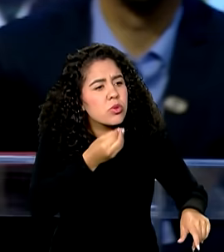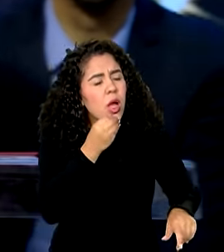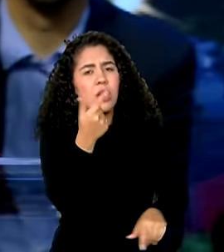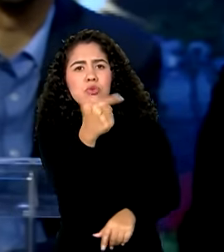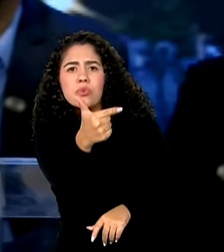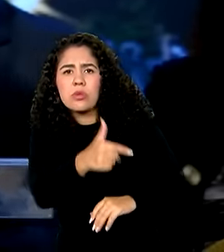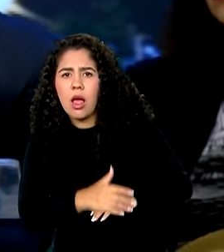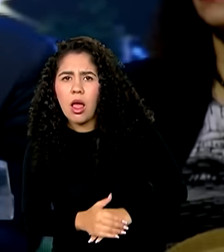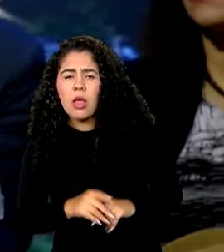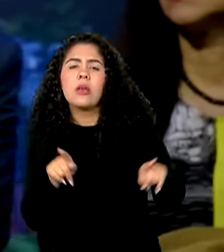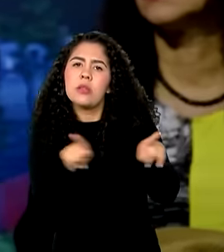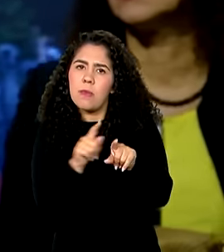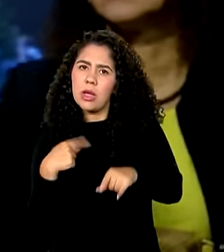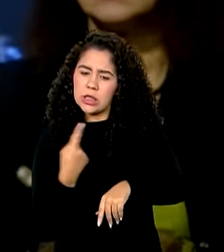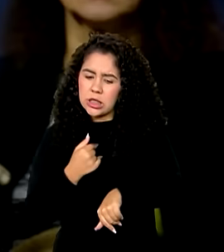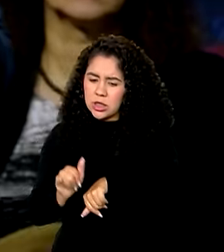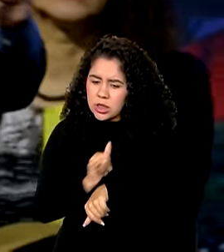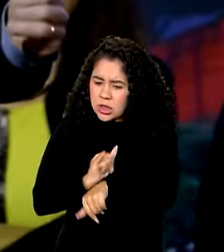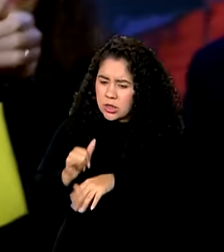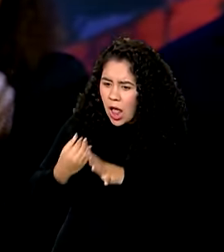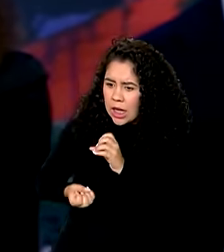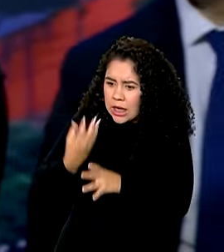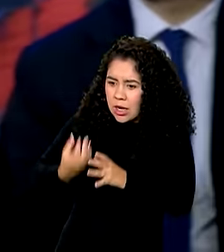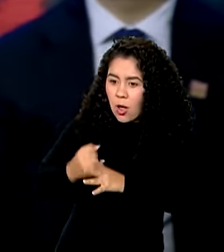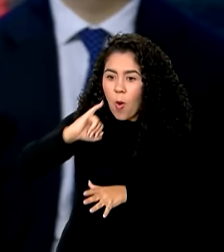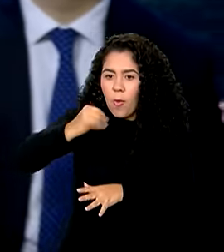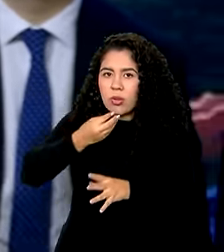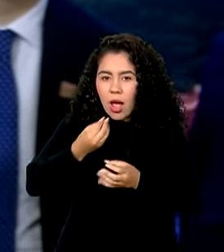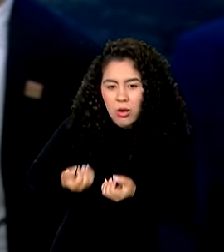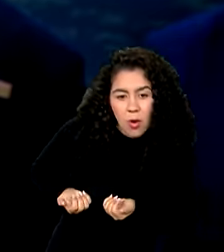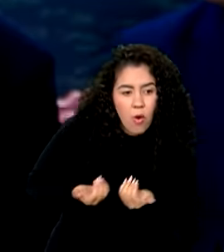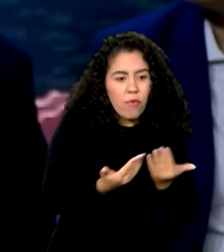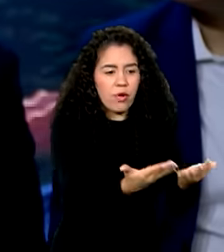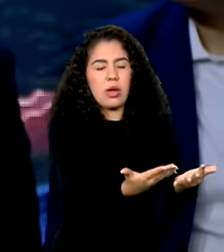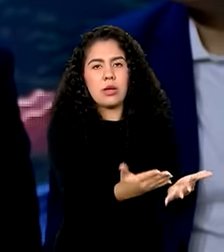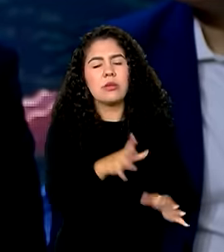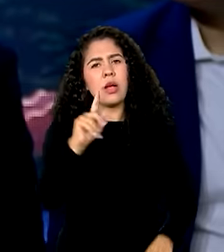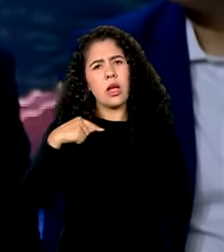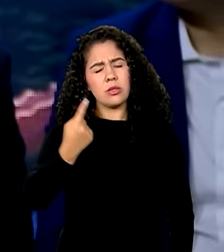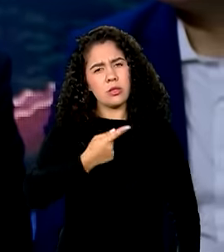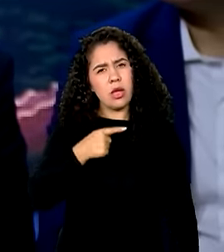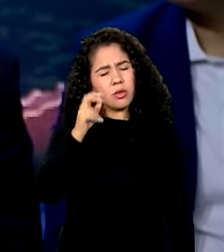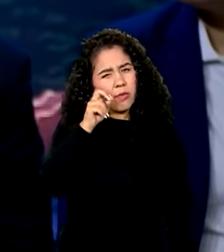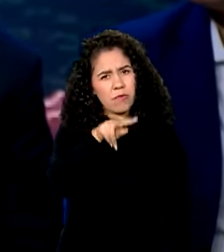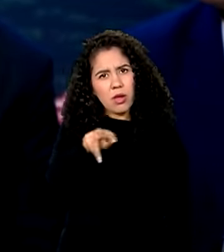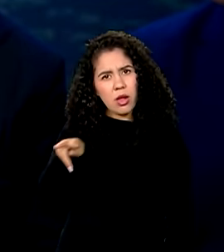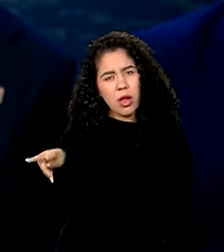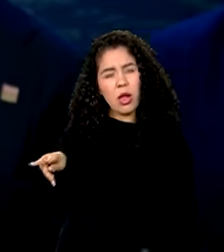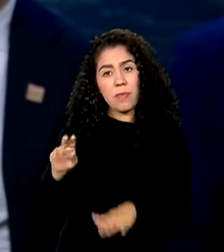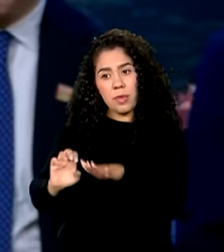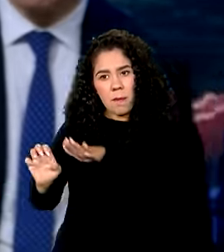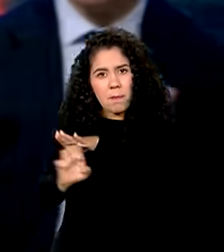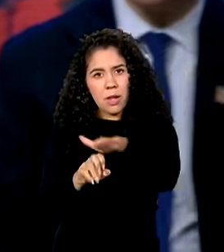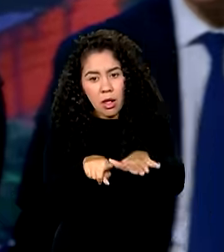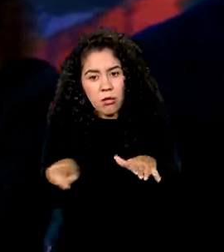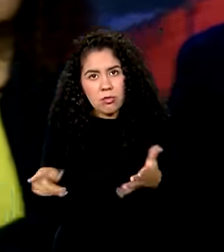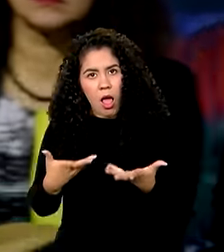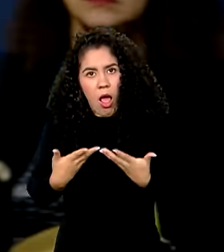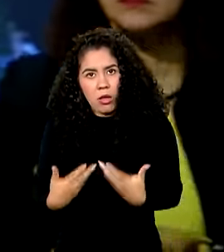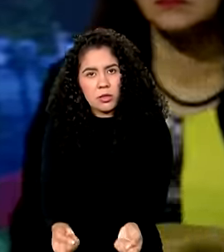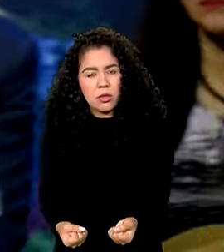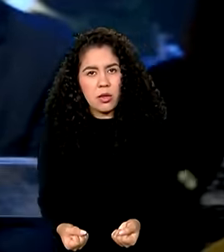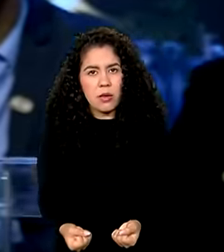trate de criar as oportunidades. E quando a gente vê uma empresa aceitar fazer o investimento,